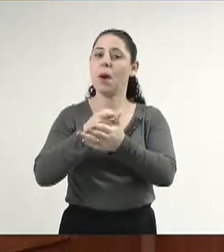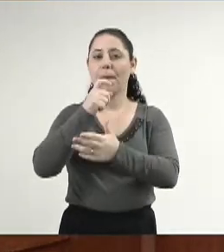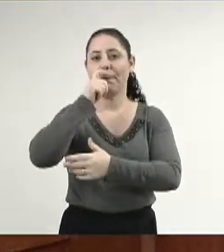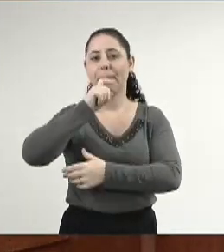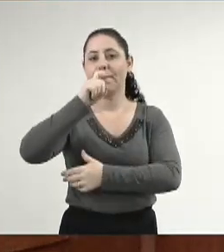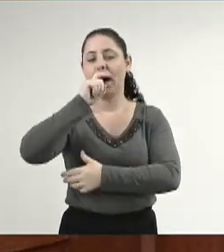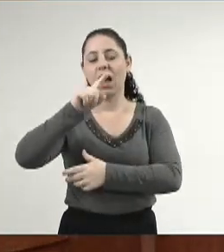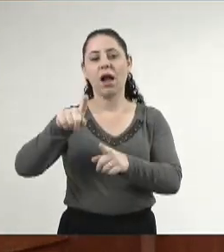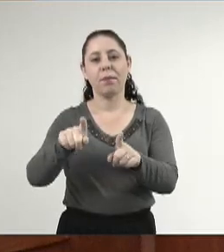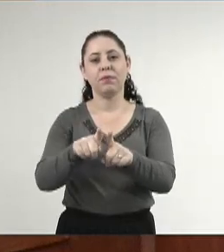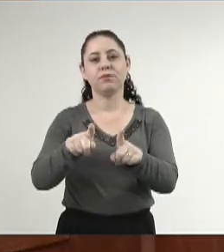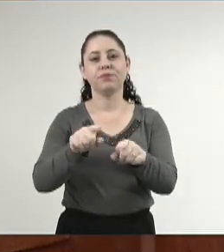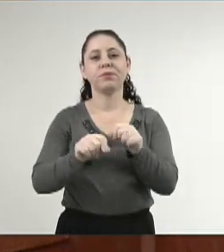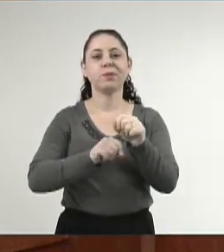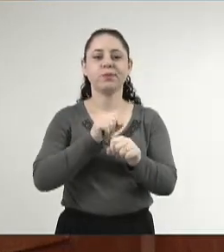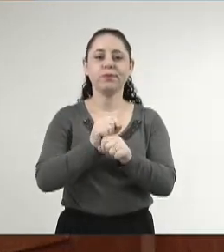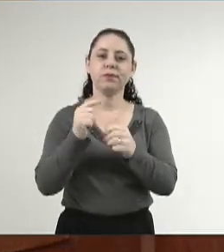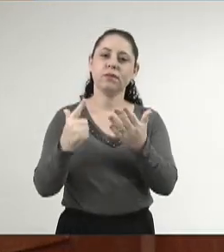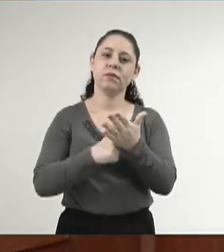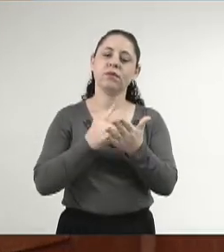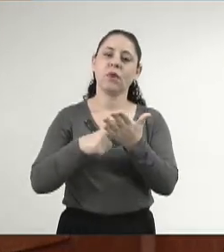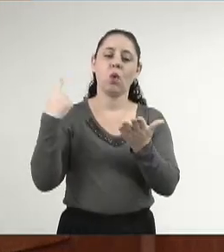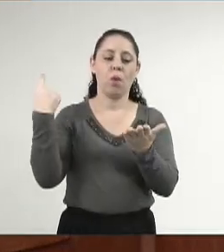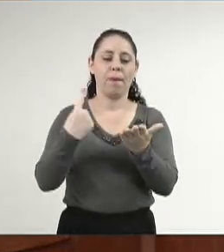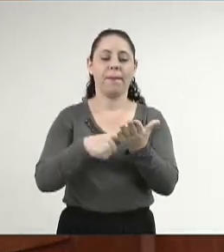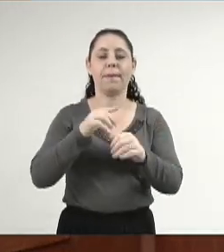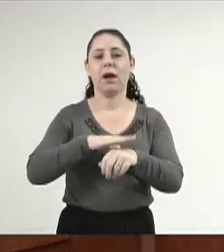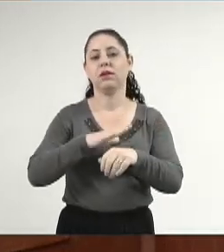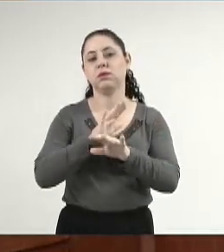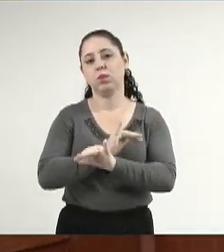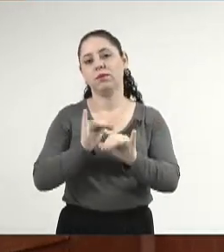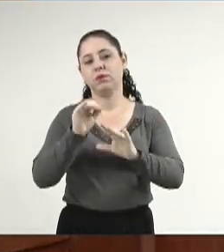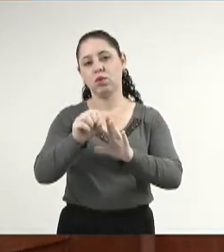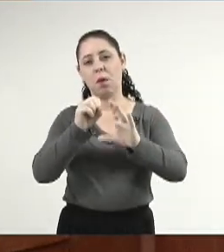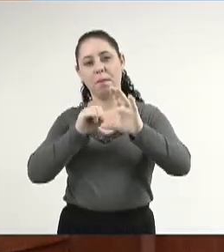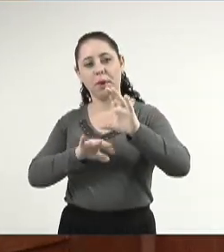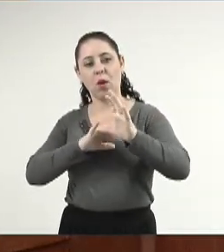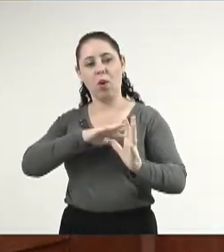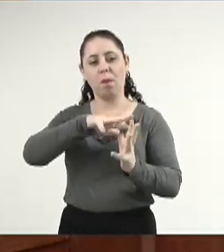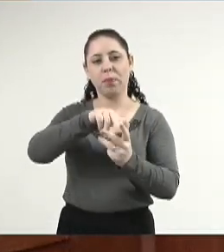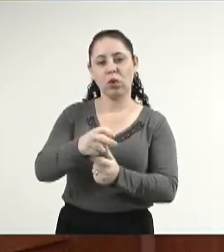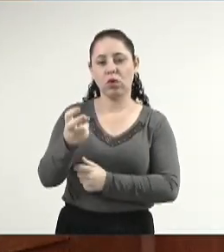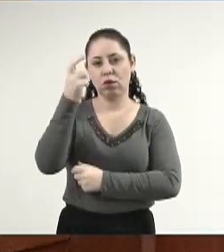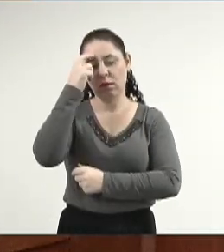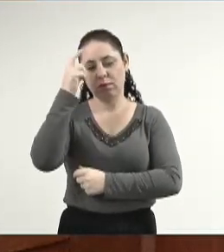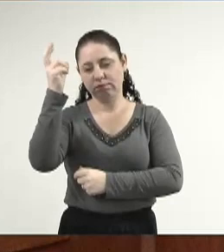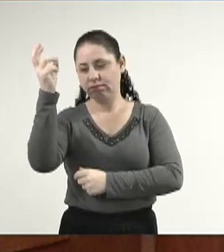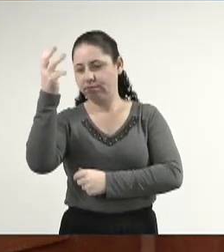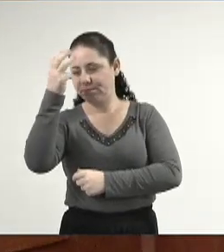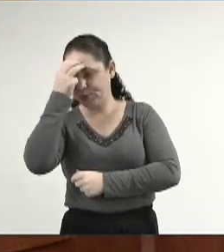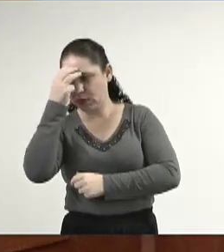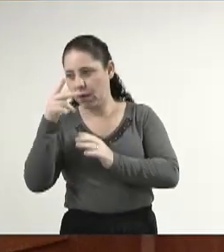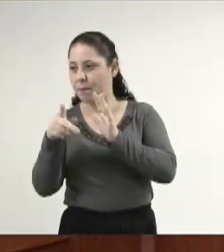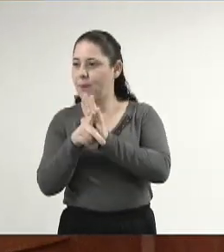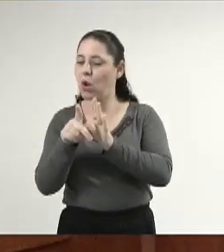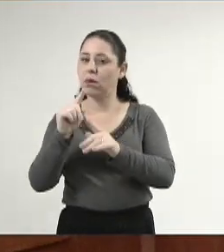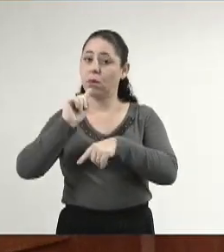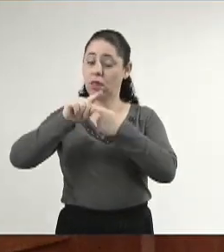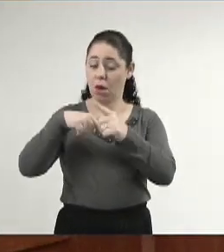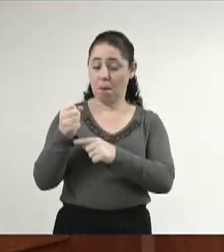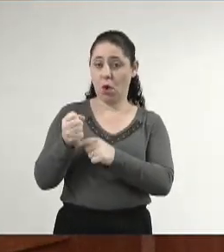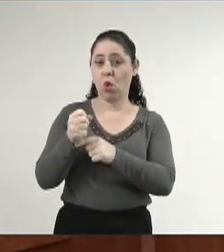Esse é o compromisso mais importante, o de compartilhar com o mundo cultural a memória desse grande autor do pós